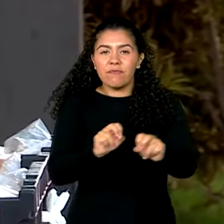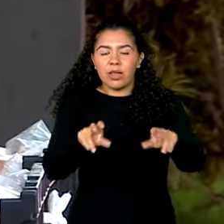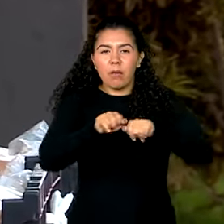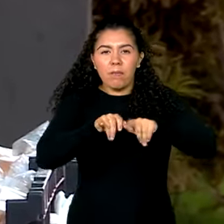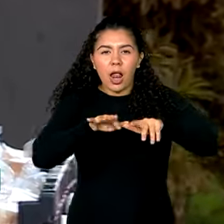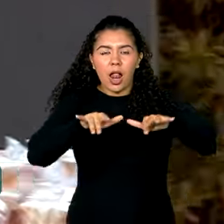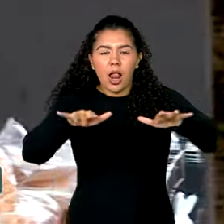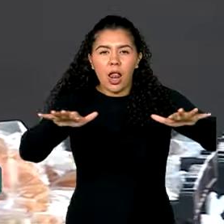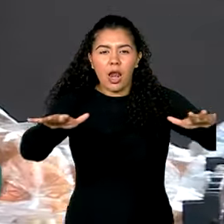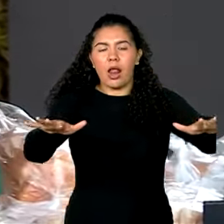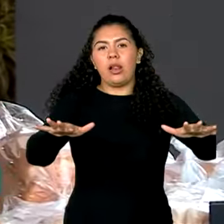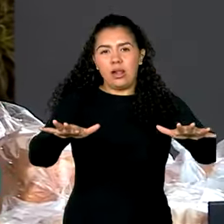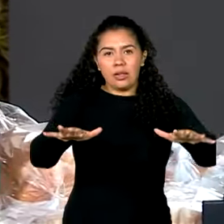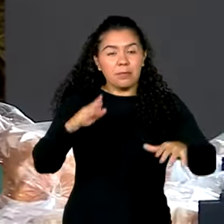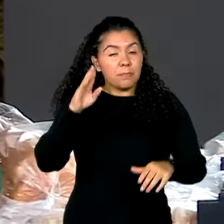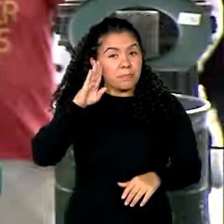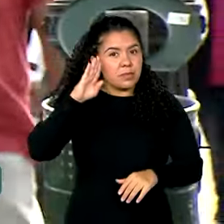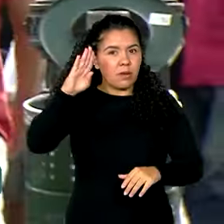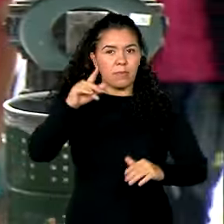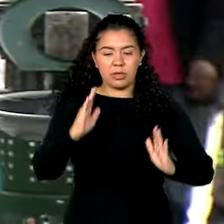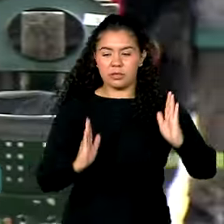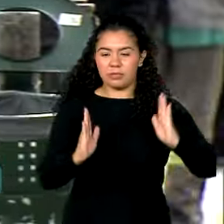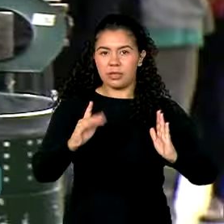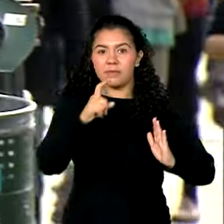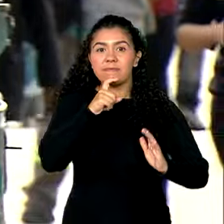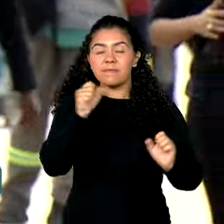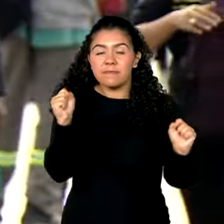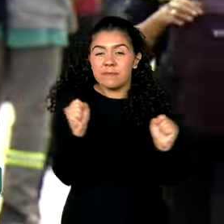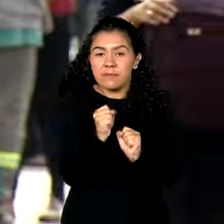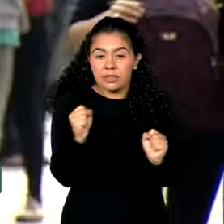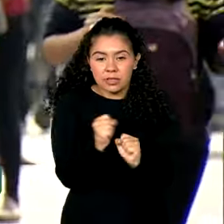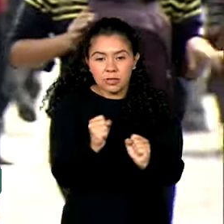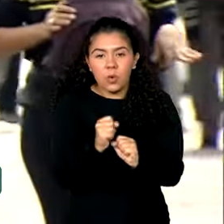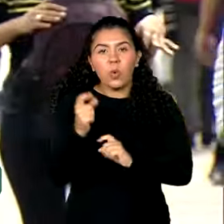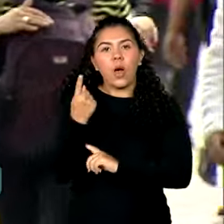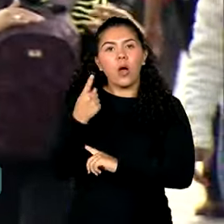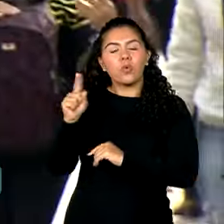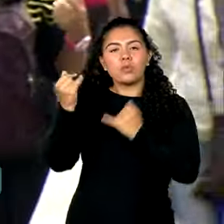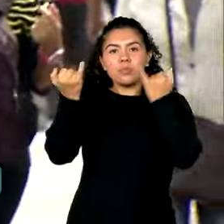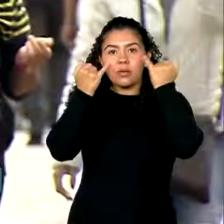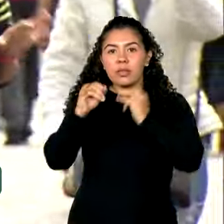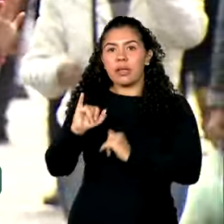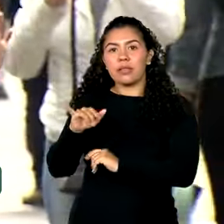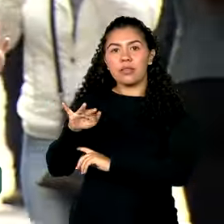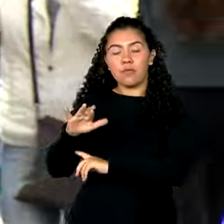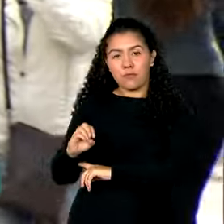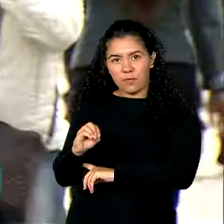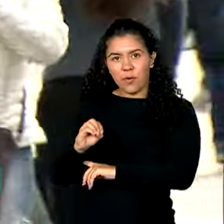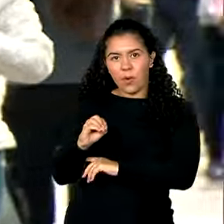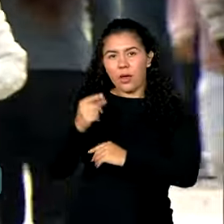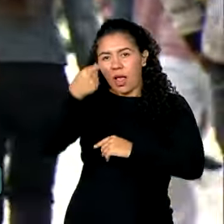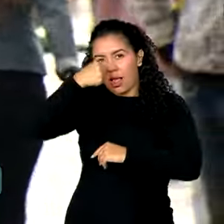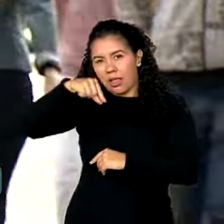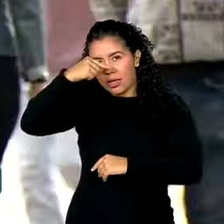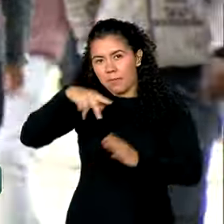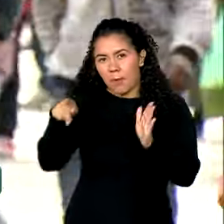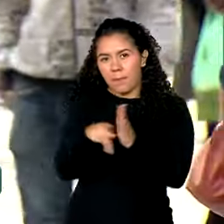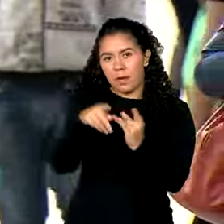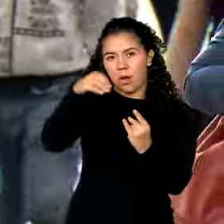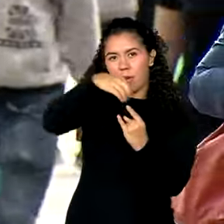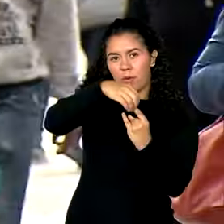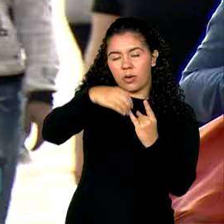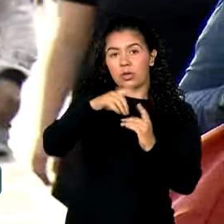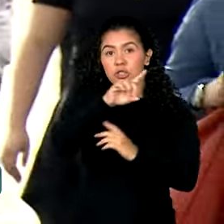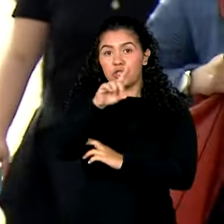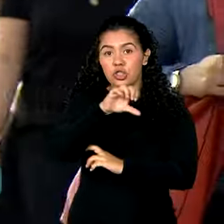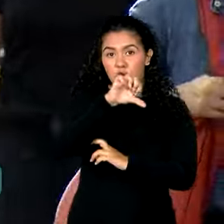se intensifica nesse período. O último boletim InfoGripe da Fiocruz, referente aos dias 9